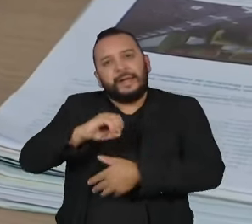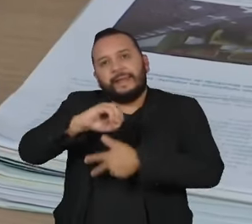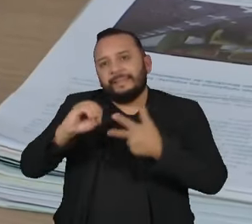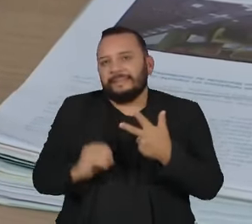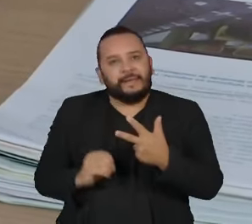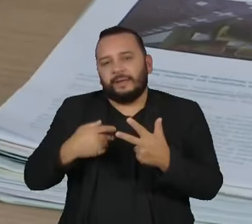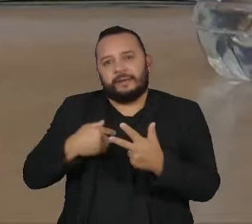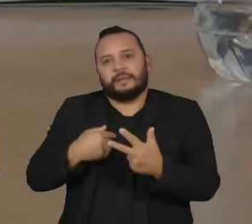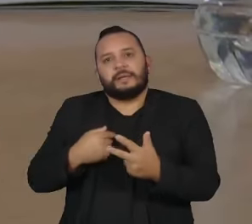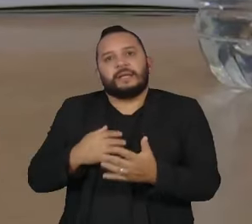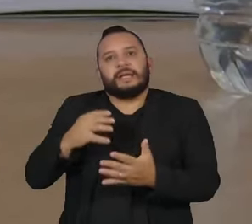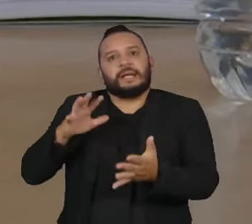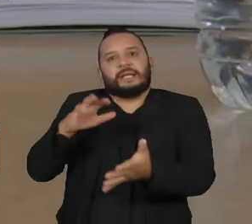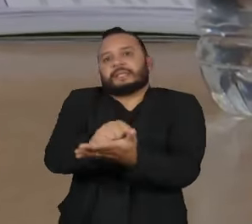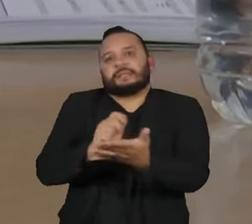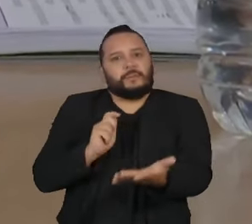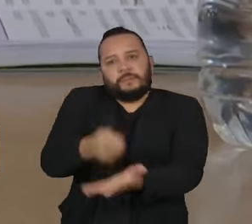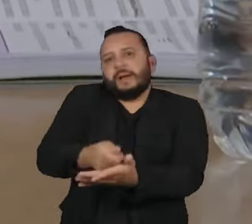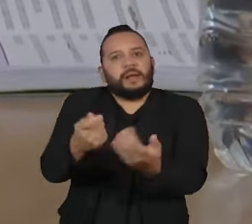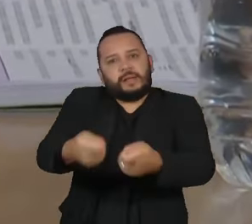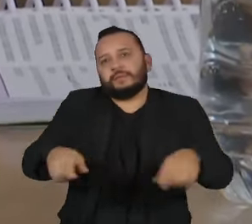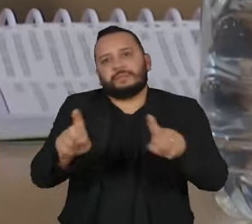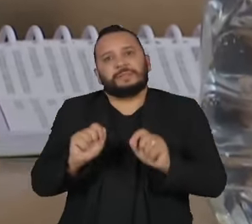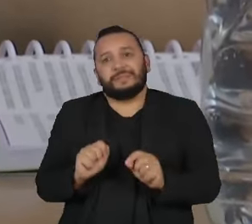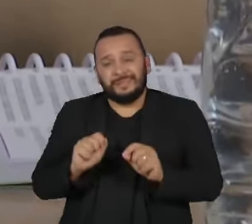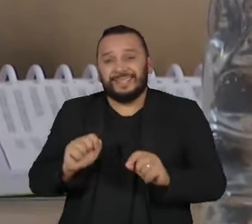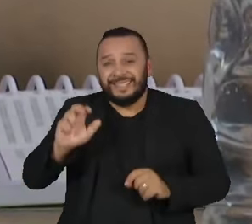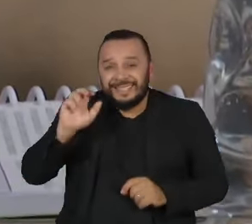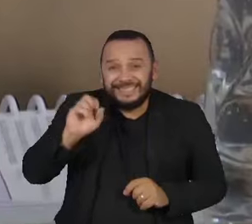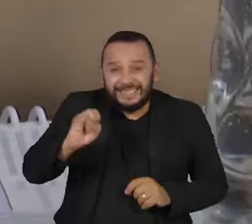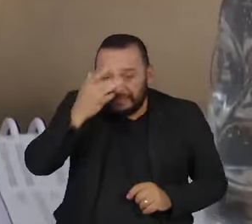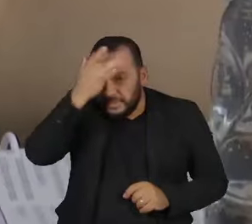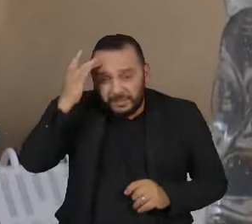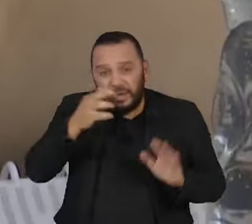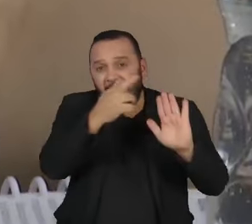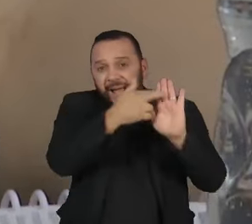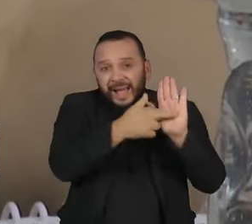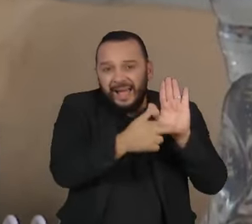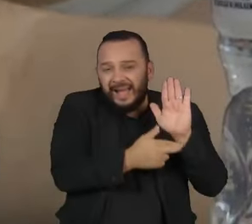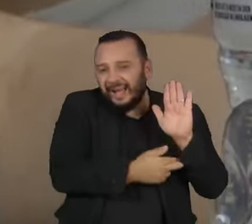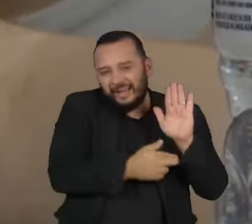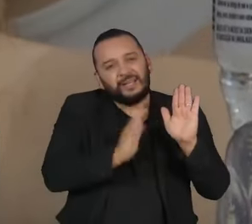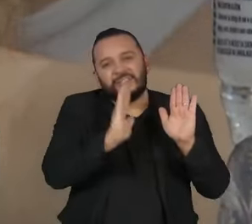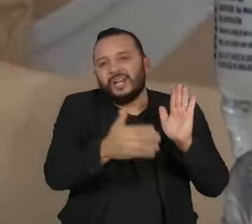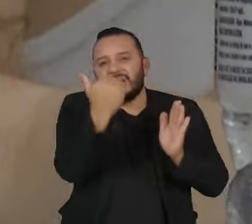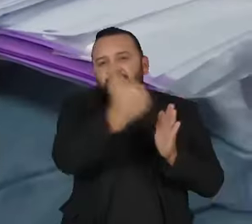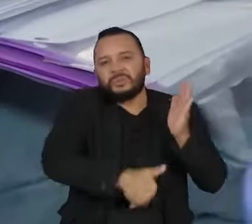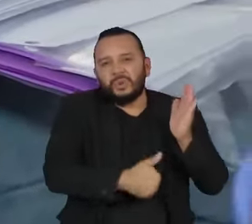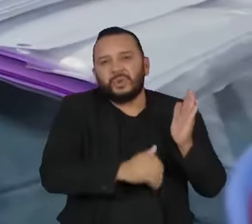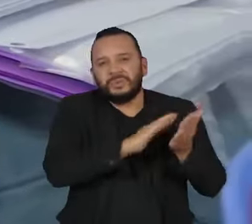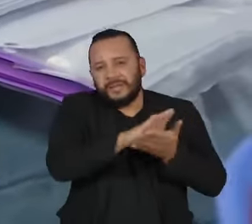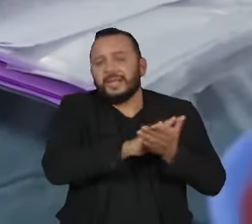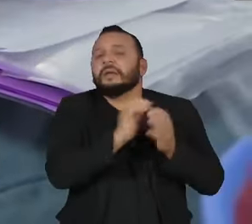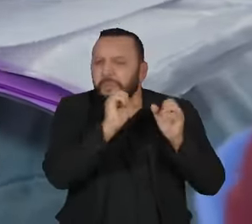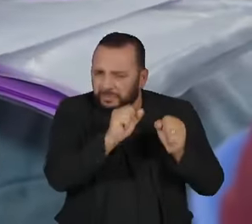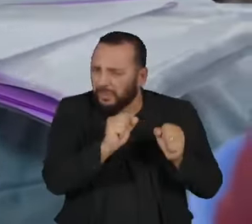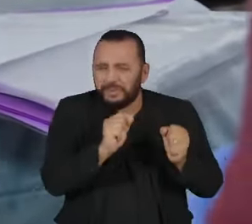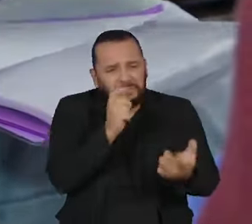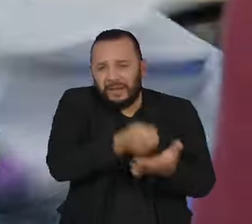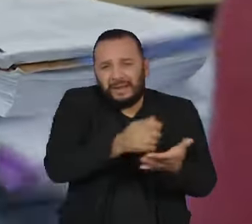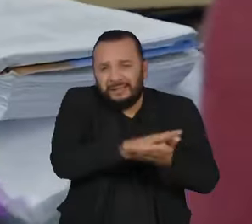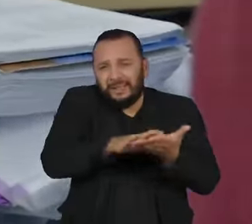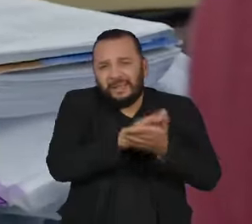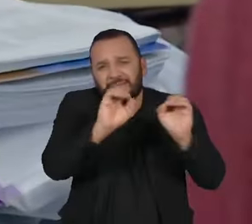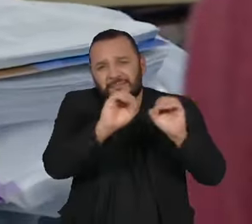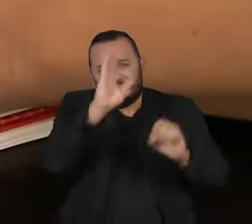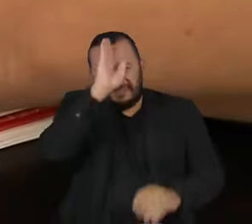Nacional do Ensino Médio, mesmo aqueles que não se enquadrarem nos critérios tradicionais para receber o benefício. Segundo o ministro, cerca de